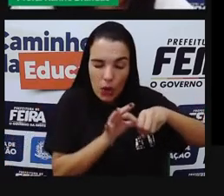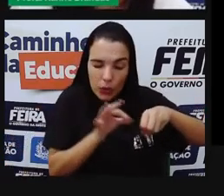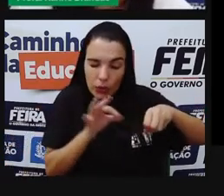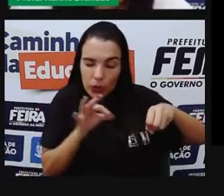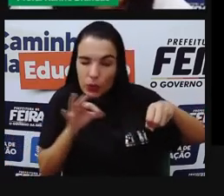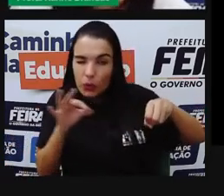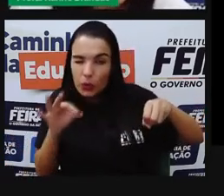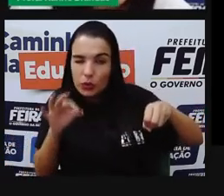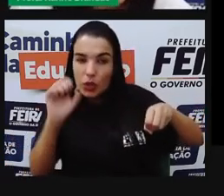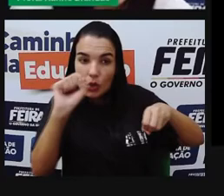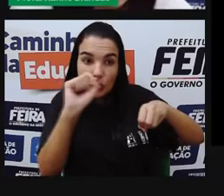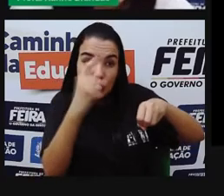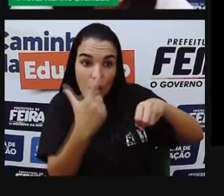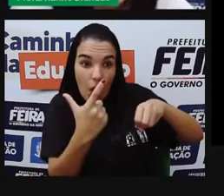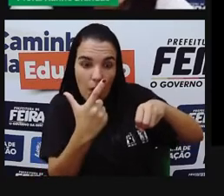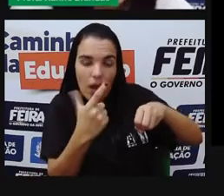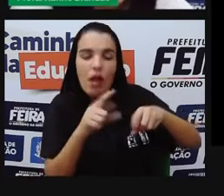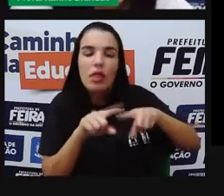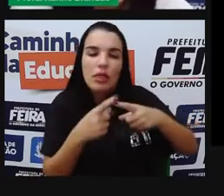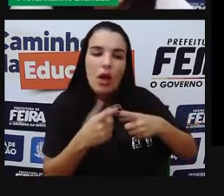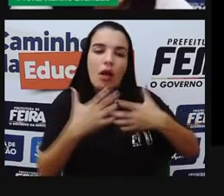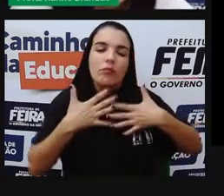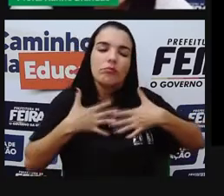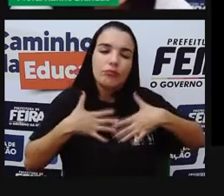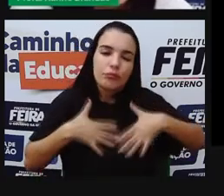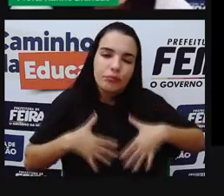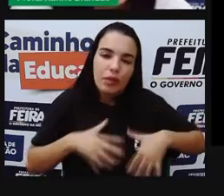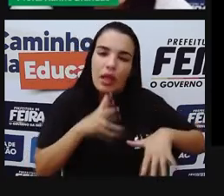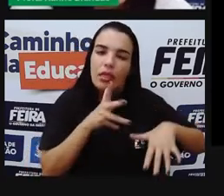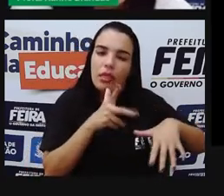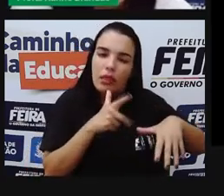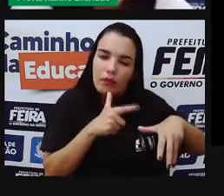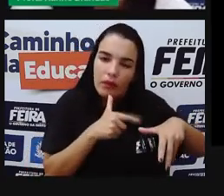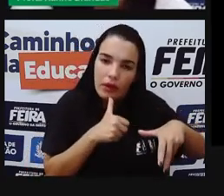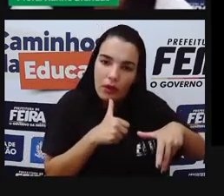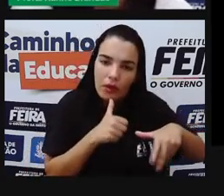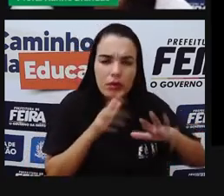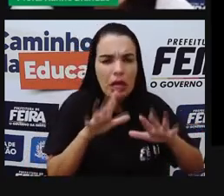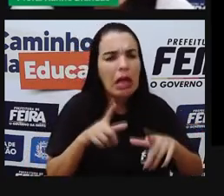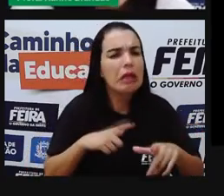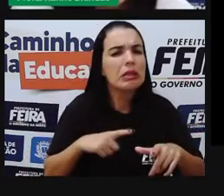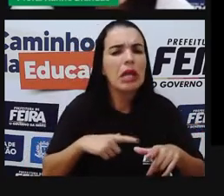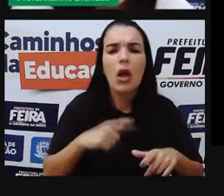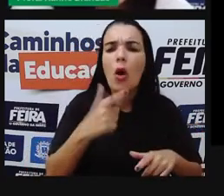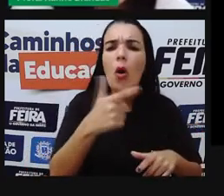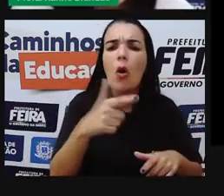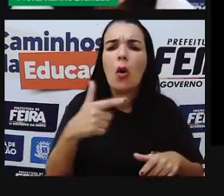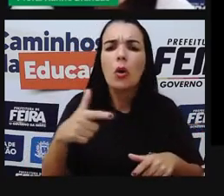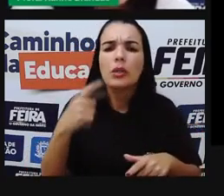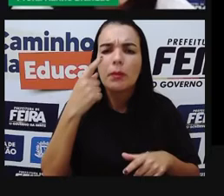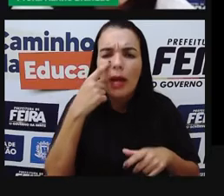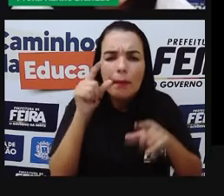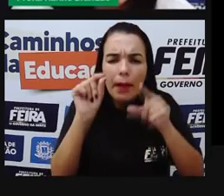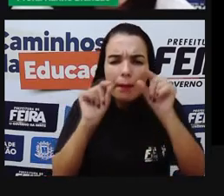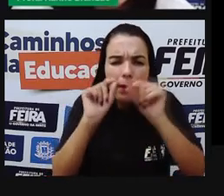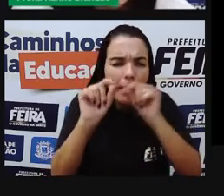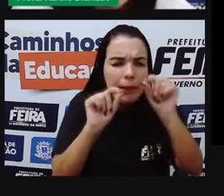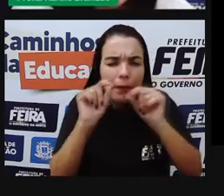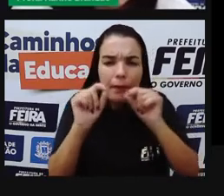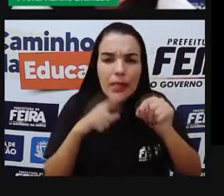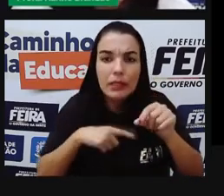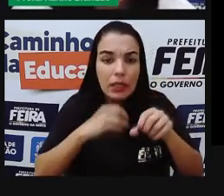lento é esse movimento. Pró, mas tem umas outras coisinhas aqui também, girando ao redor desses